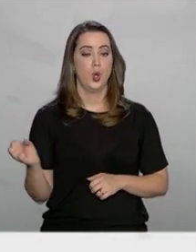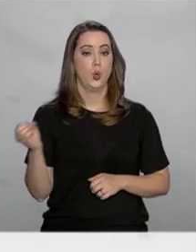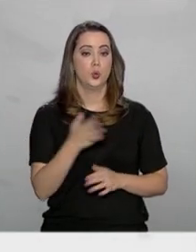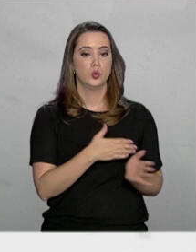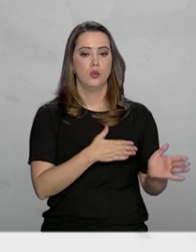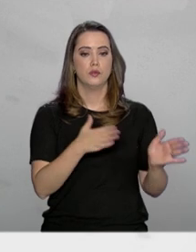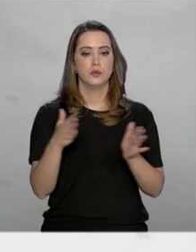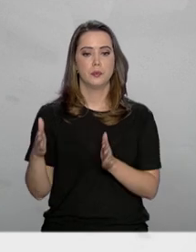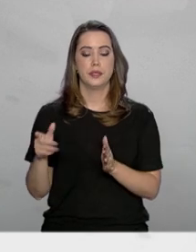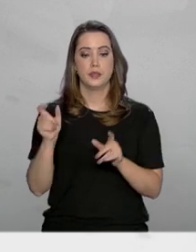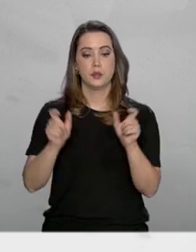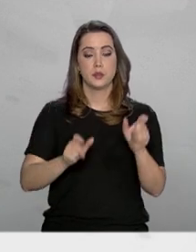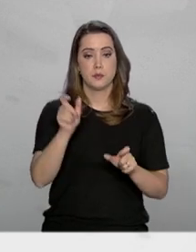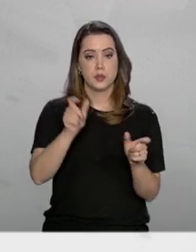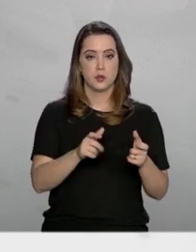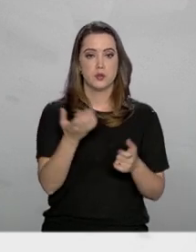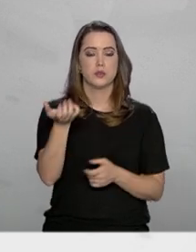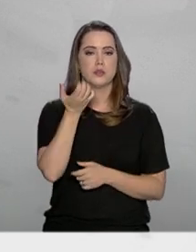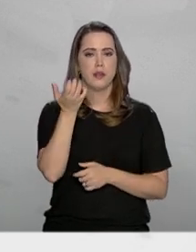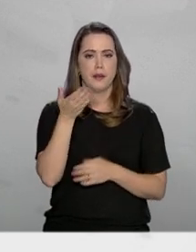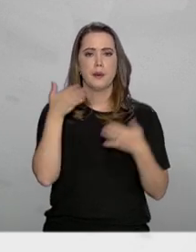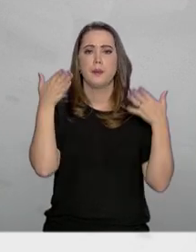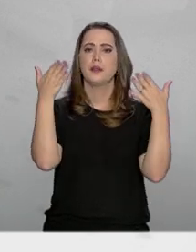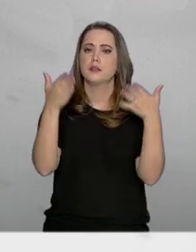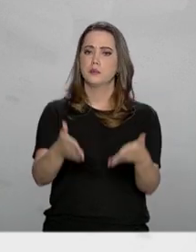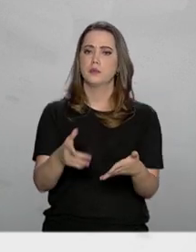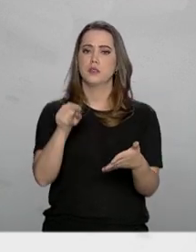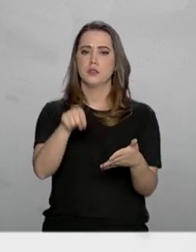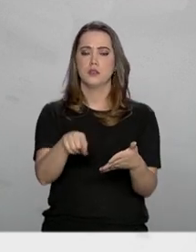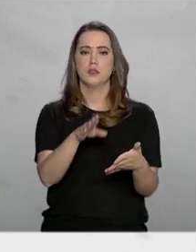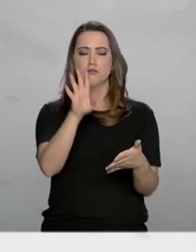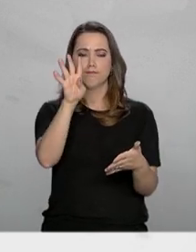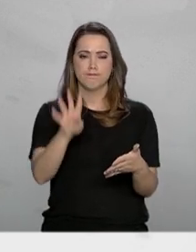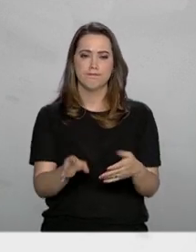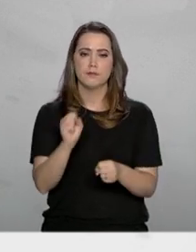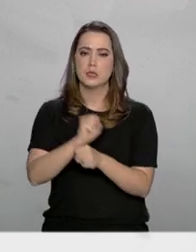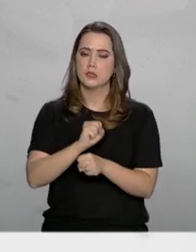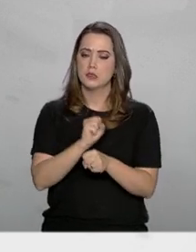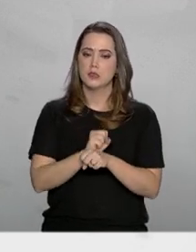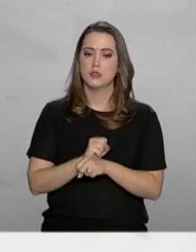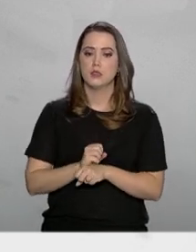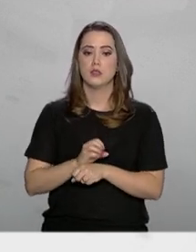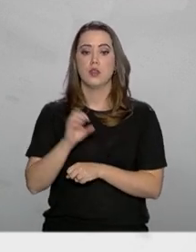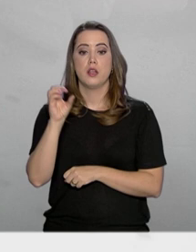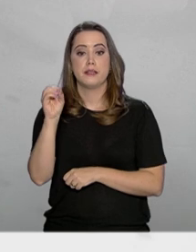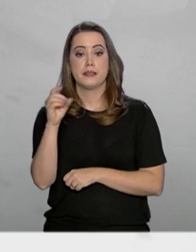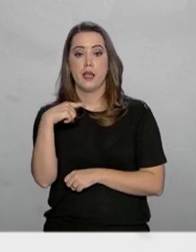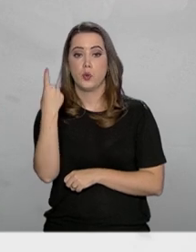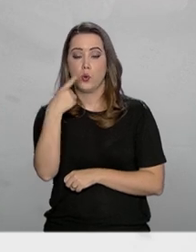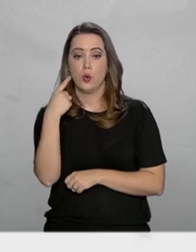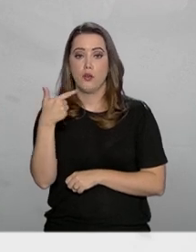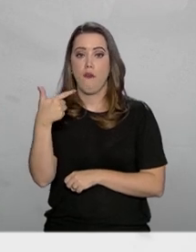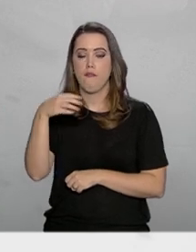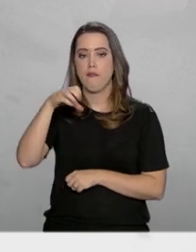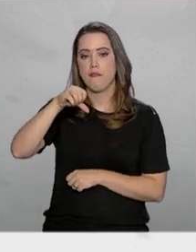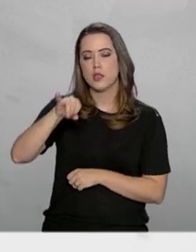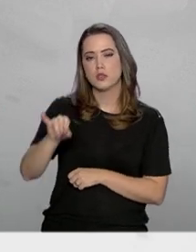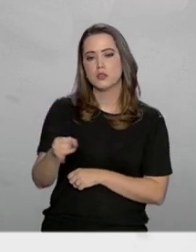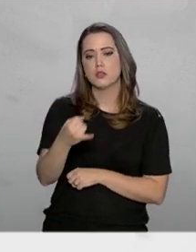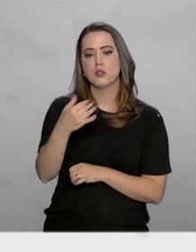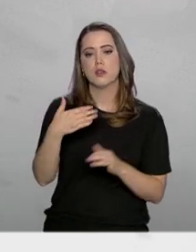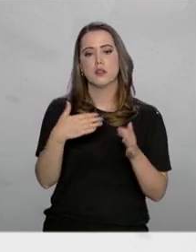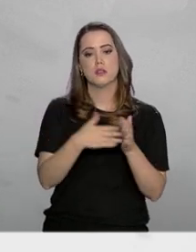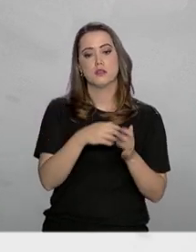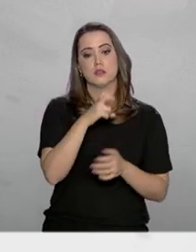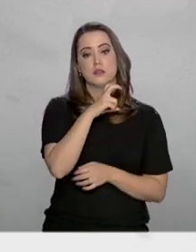período para que os candidatos que desejam participar da lista de espera é de 0h de 29 de